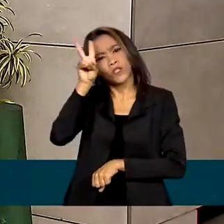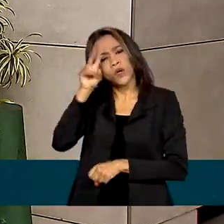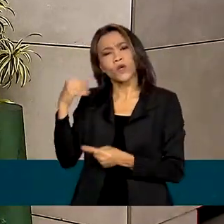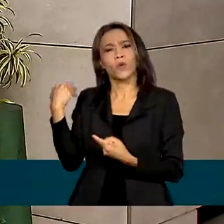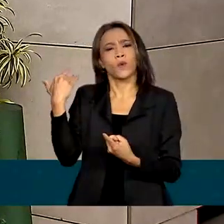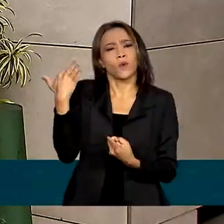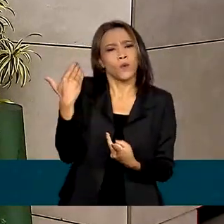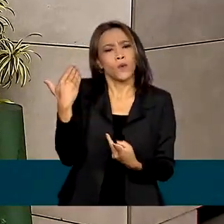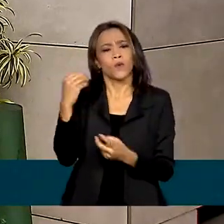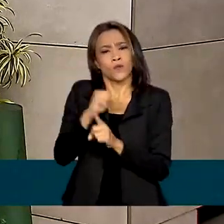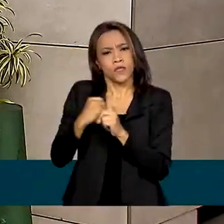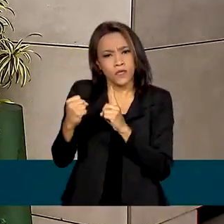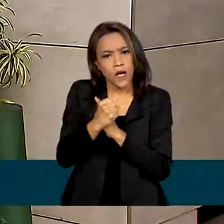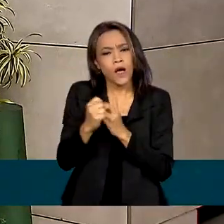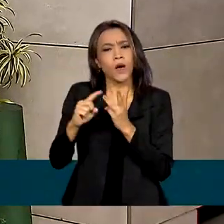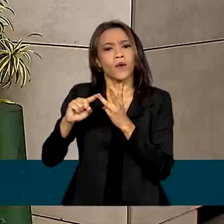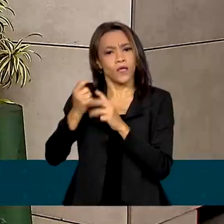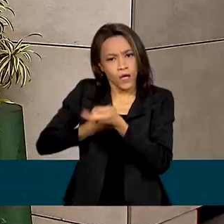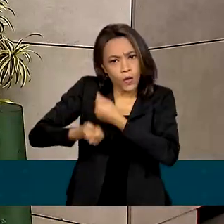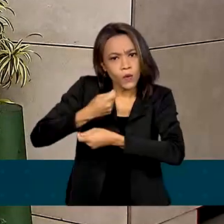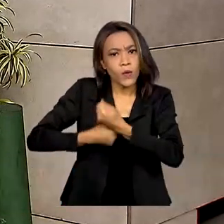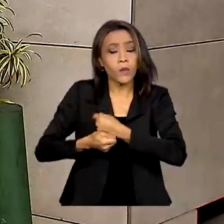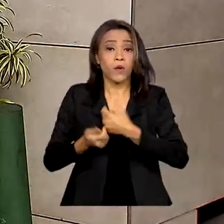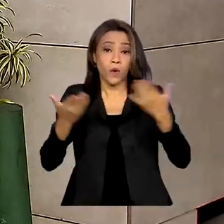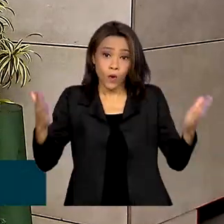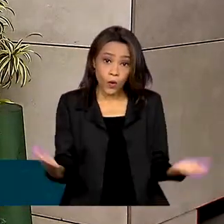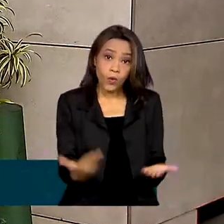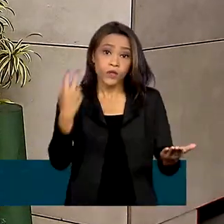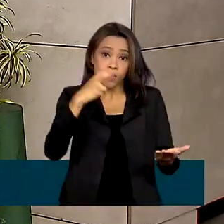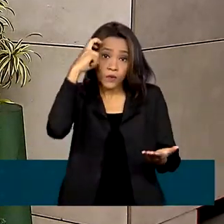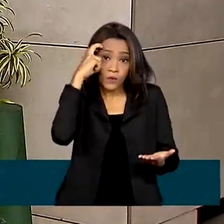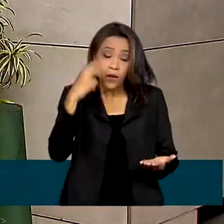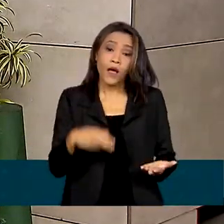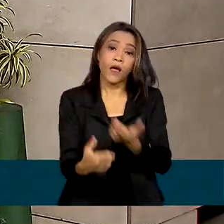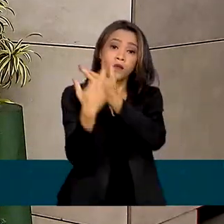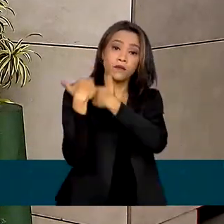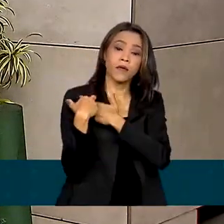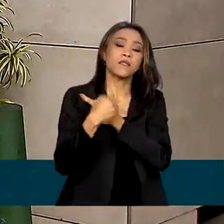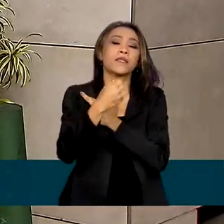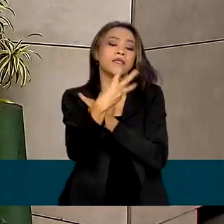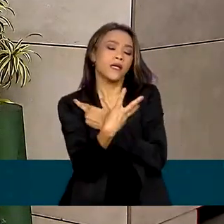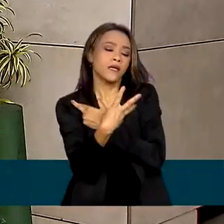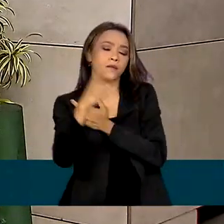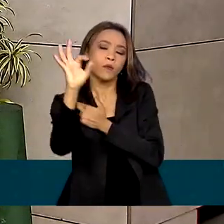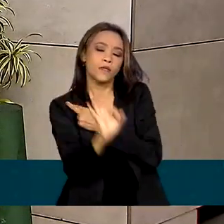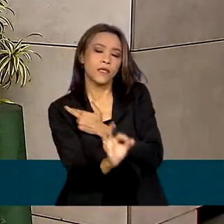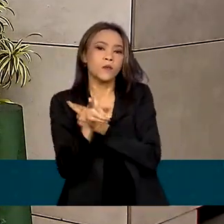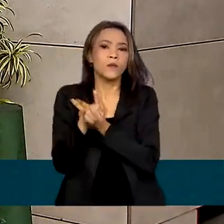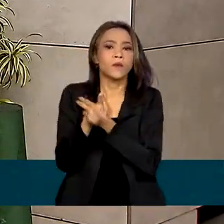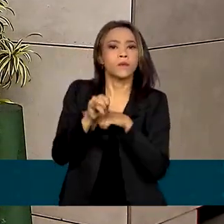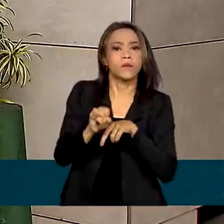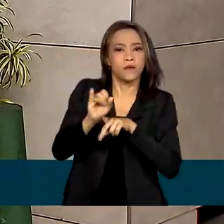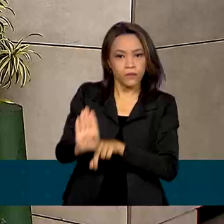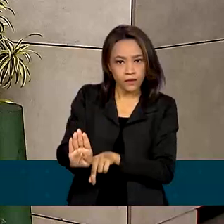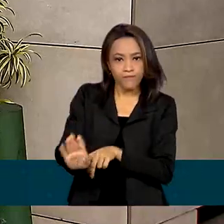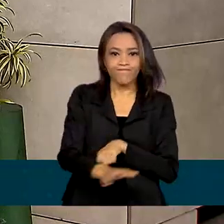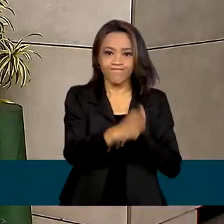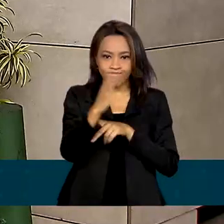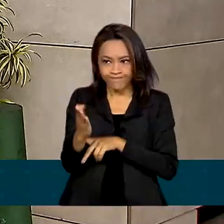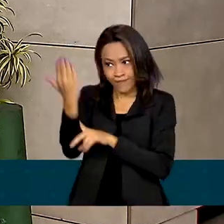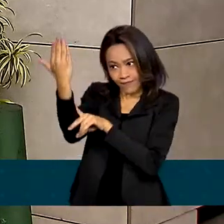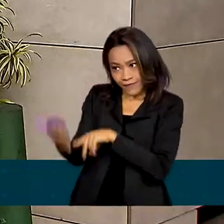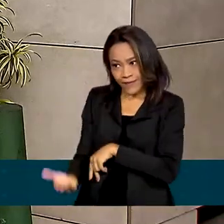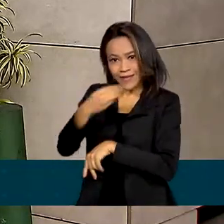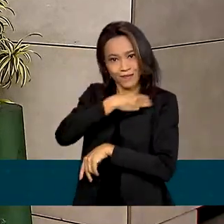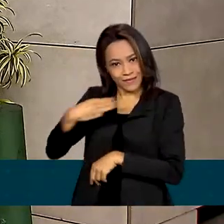social e econômico. Ele é responsável hoje por 3% do PIB, o Produto Interno Bruto. E a ministra